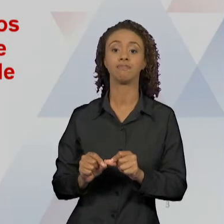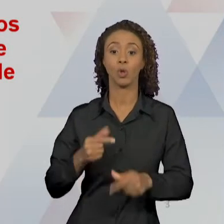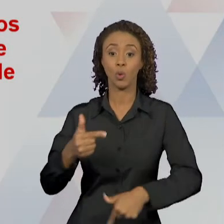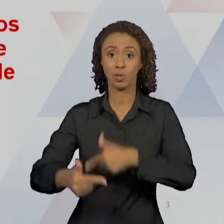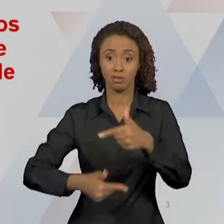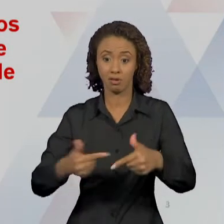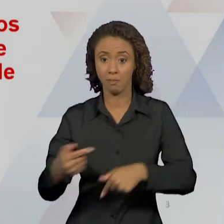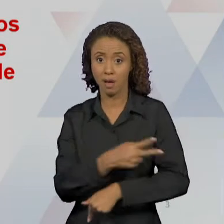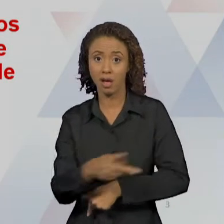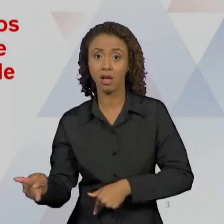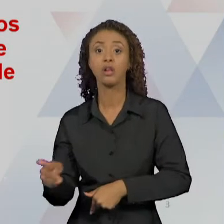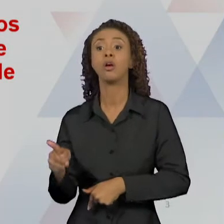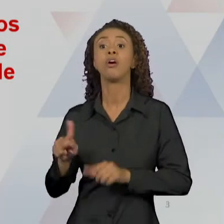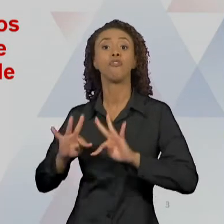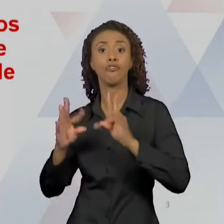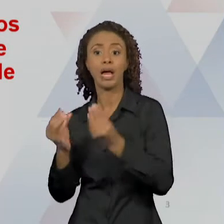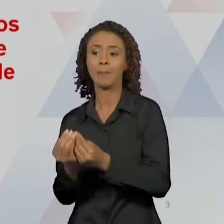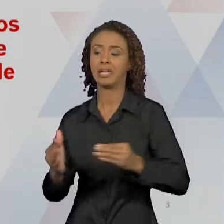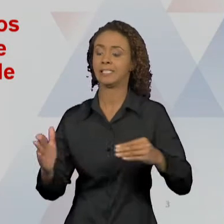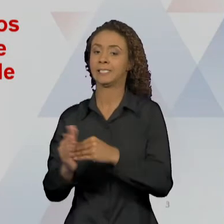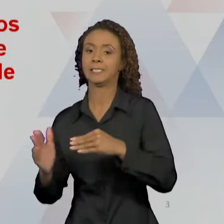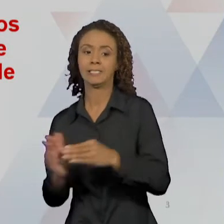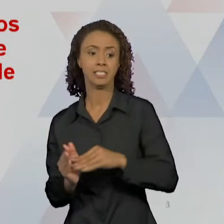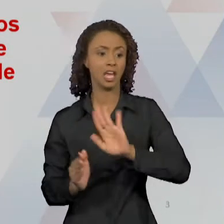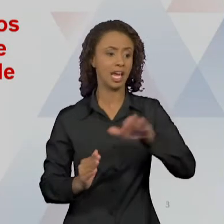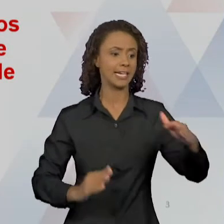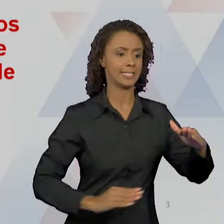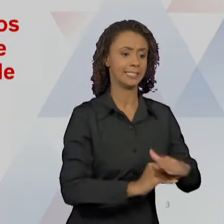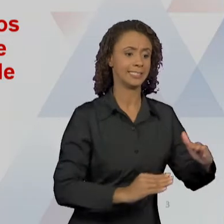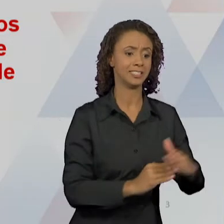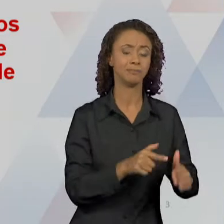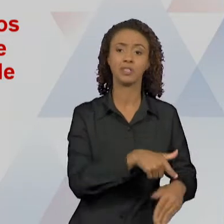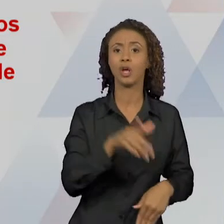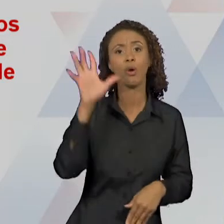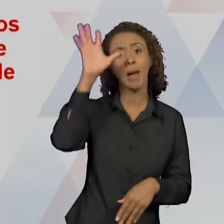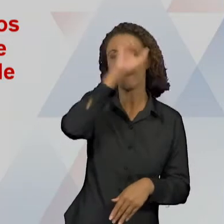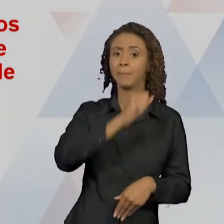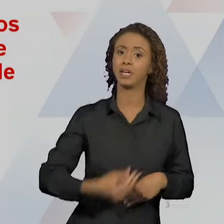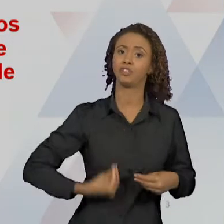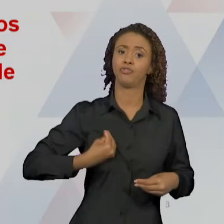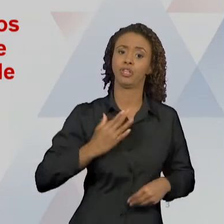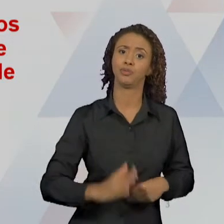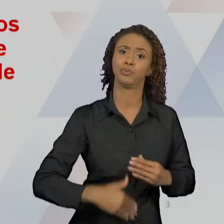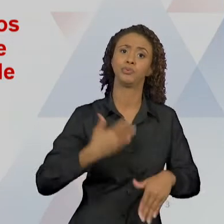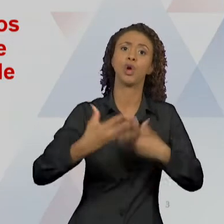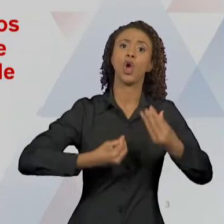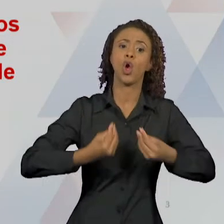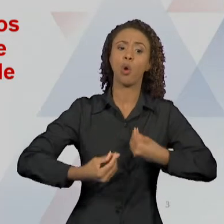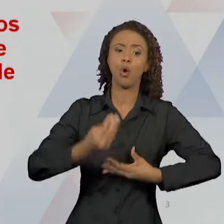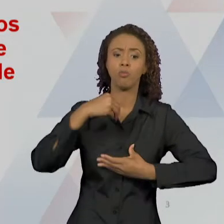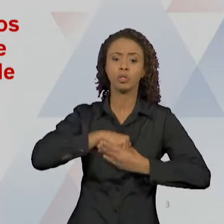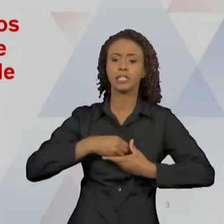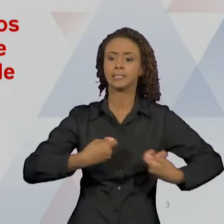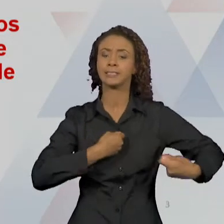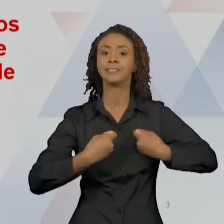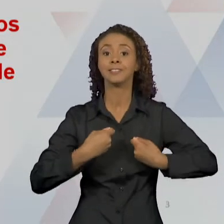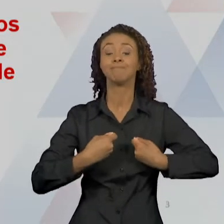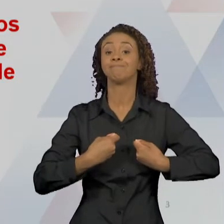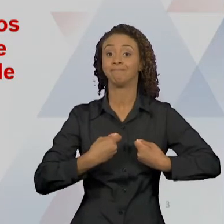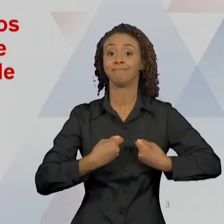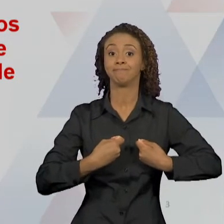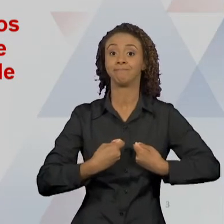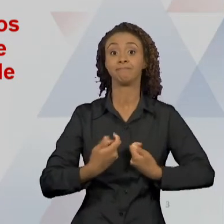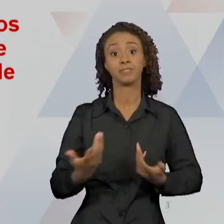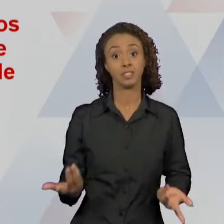educacional dos pais quanto da própria criança que não vai aprender ao longo da vida o controle desses instintos. De